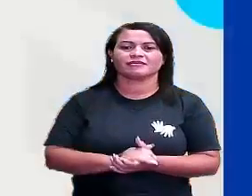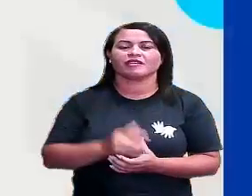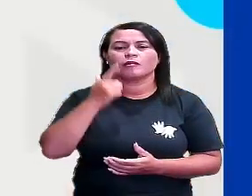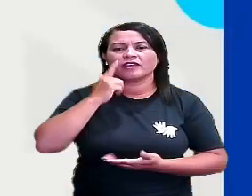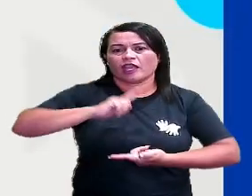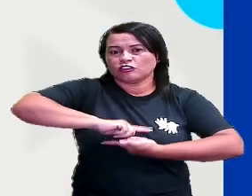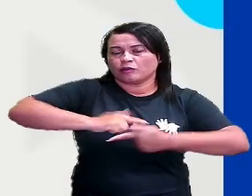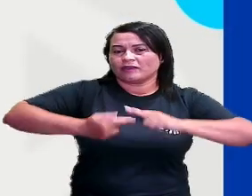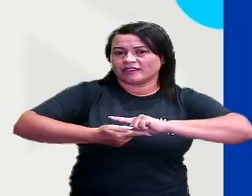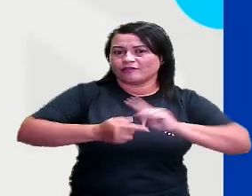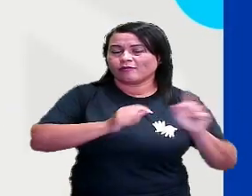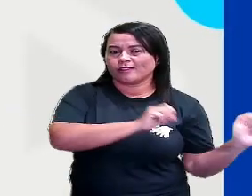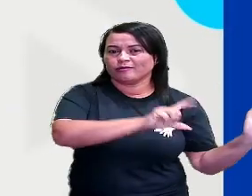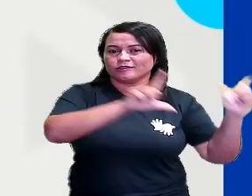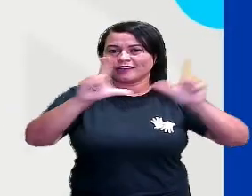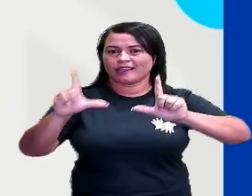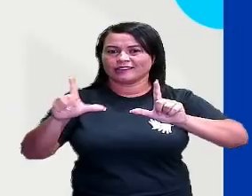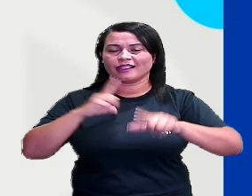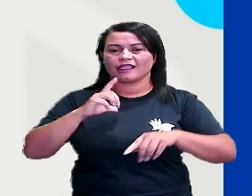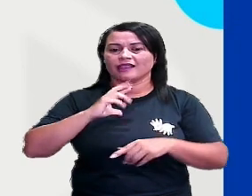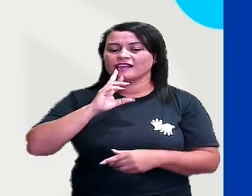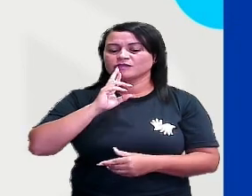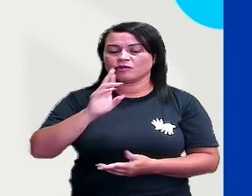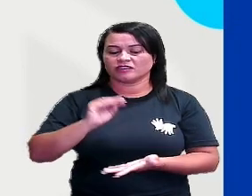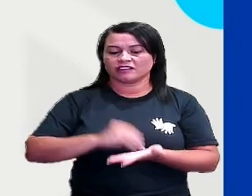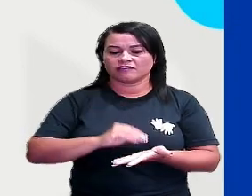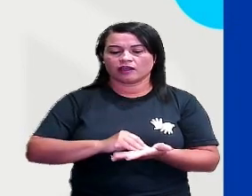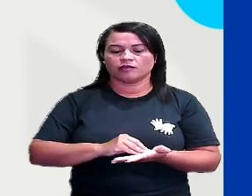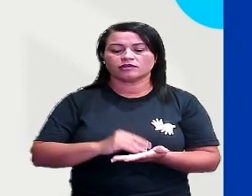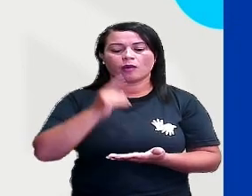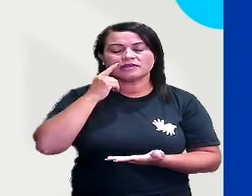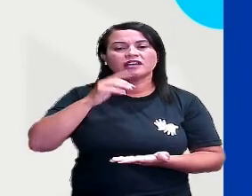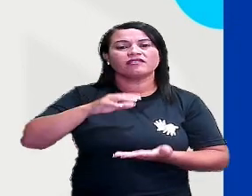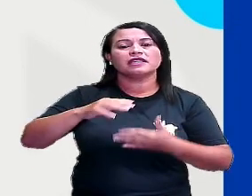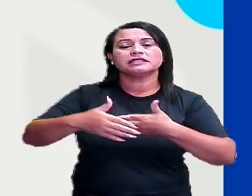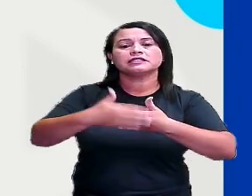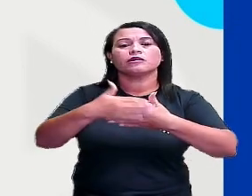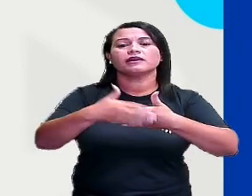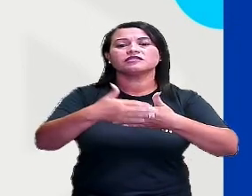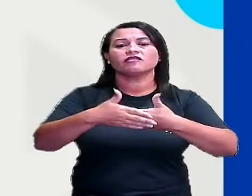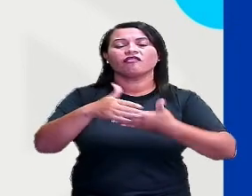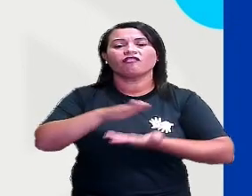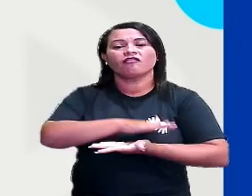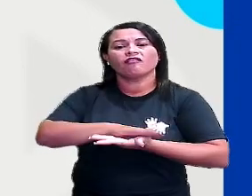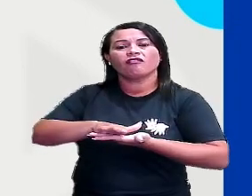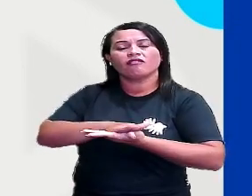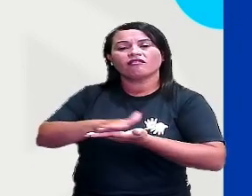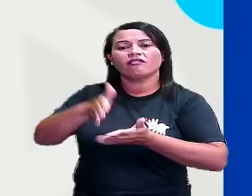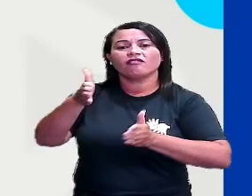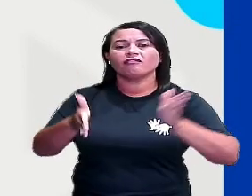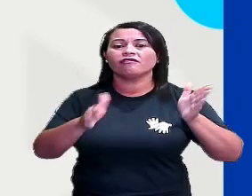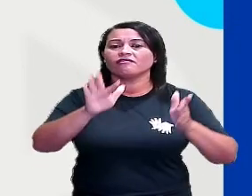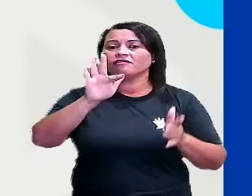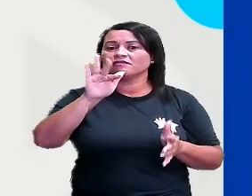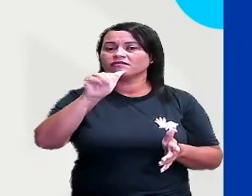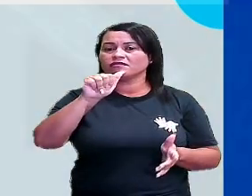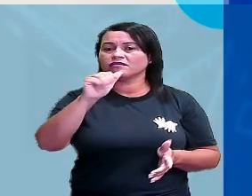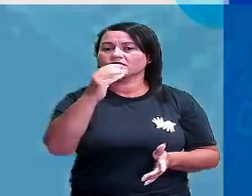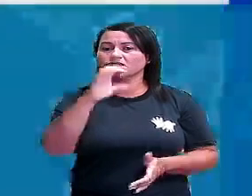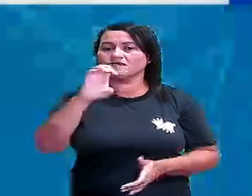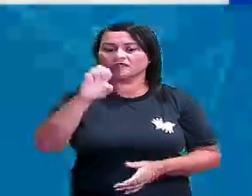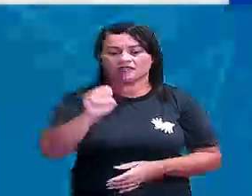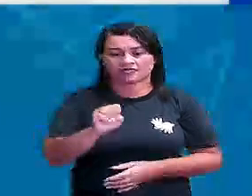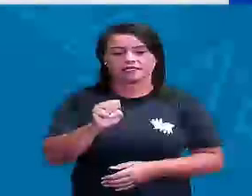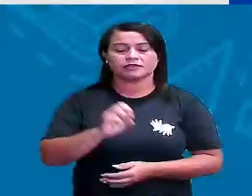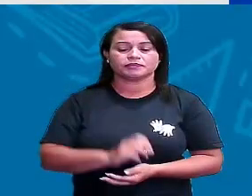Pra gente continuar, que a gente ainda tem a resolução. Então, as faces são as superfícies planas, que constituem o sólido geométrico, como eu